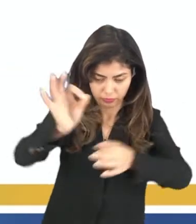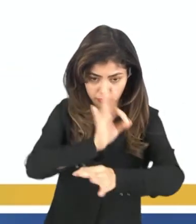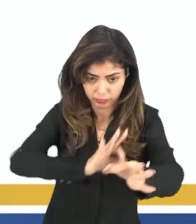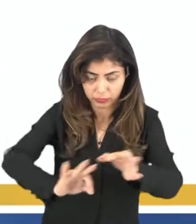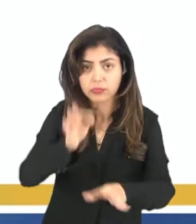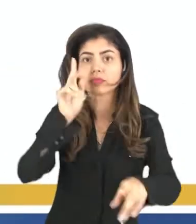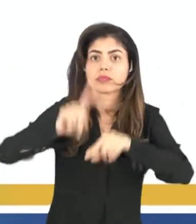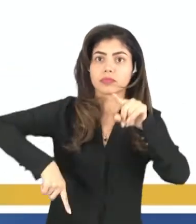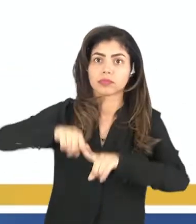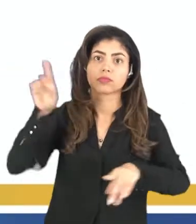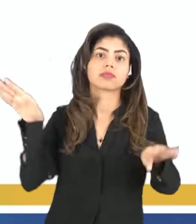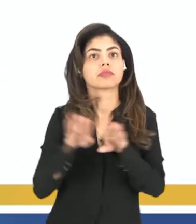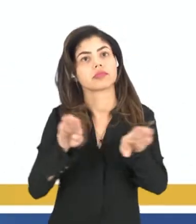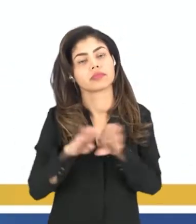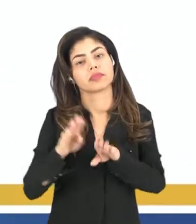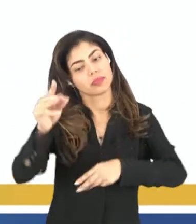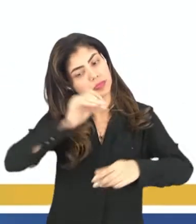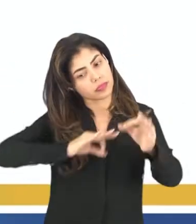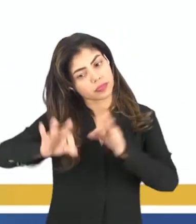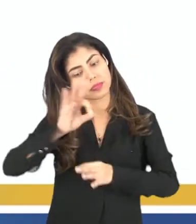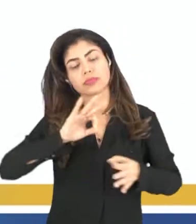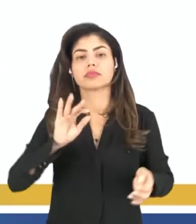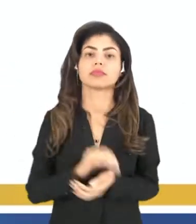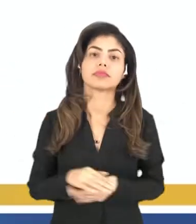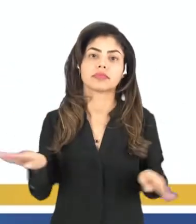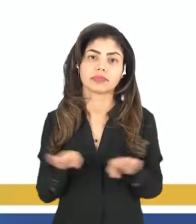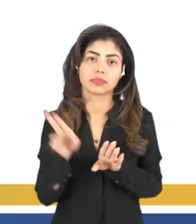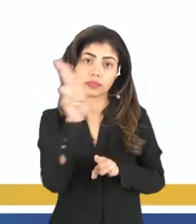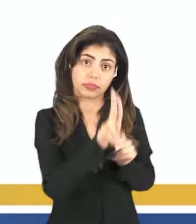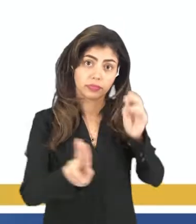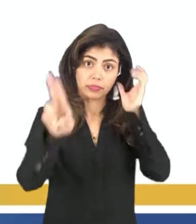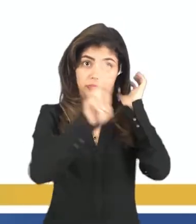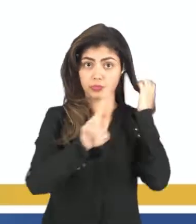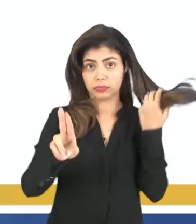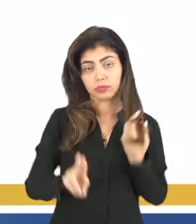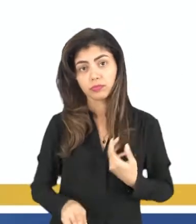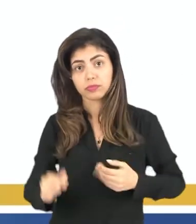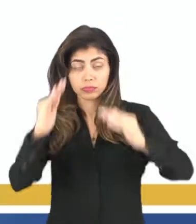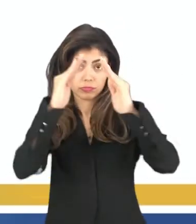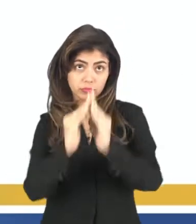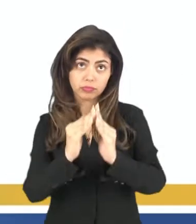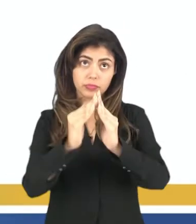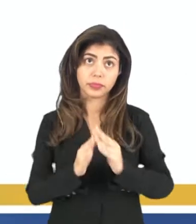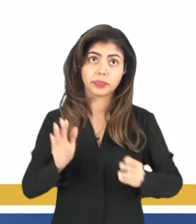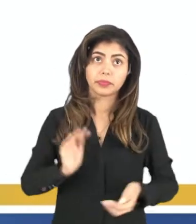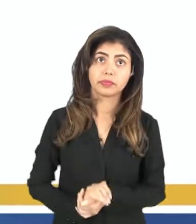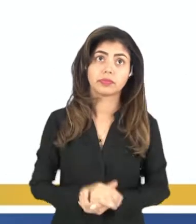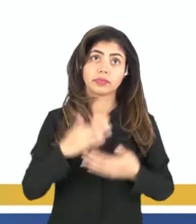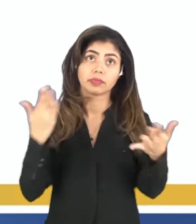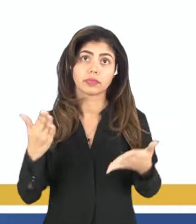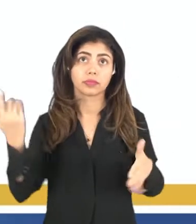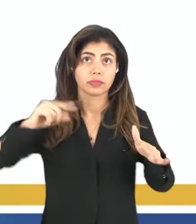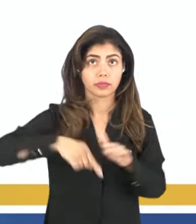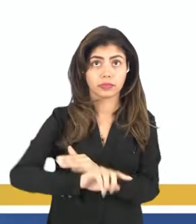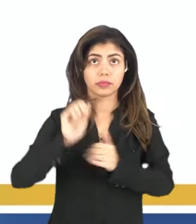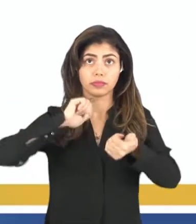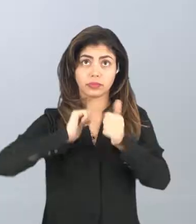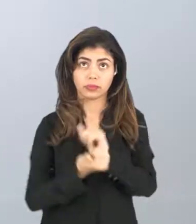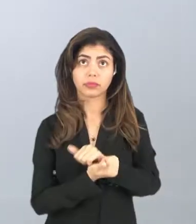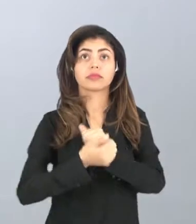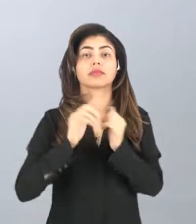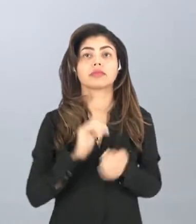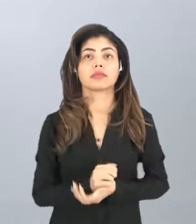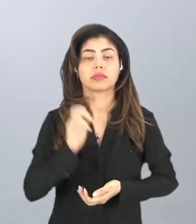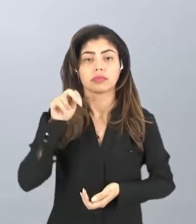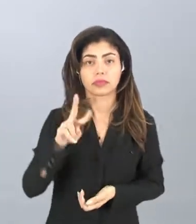Além de material de manejo e sem falar na utilização como moradia. E aí, dentro dos esportes de